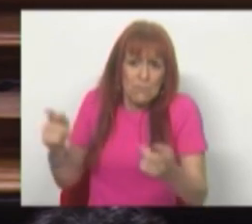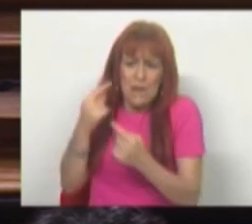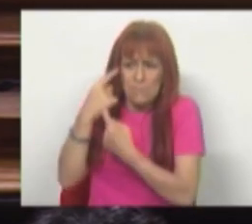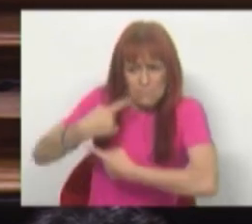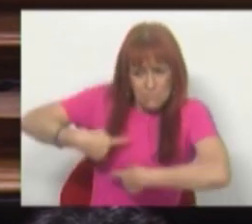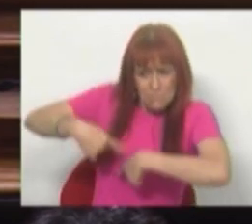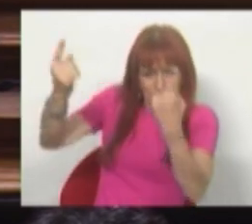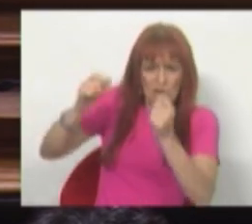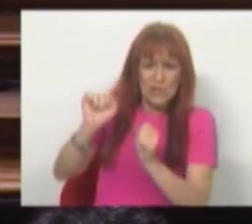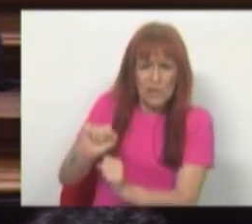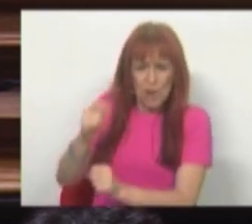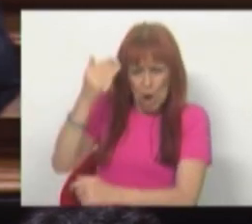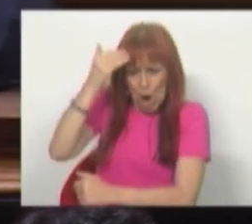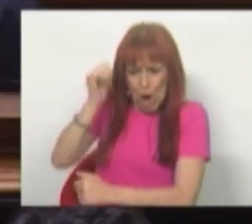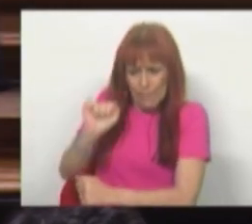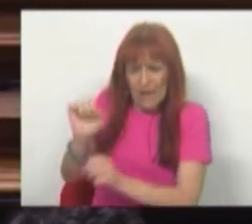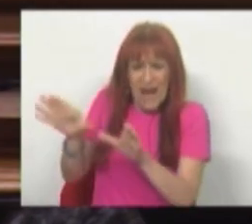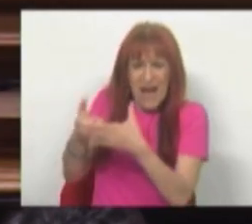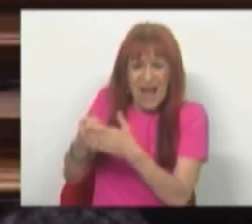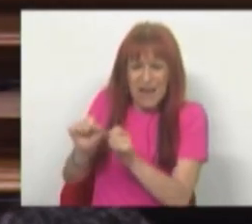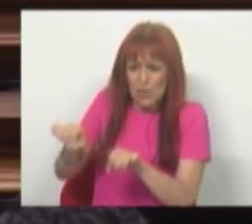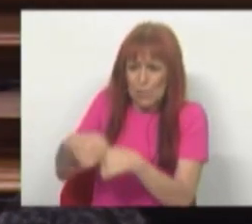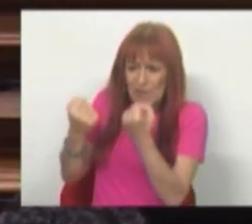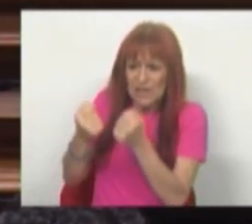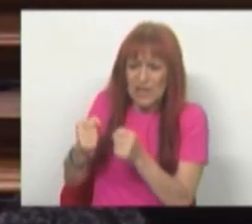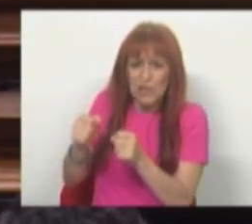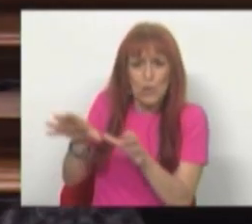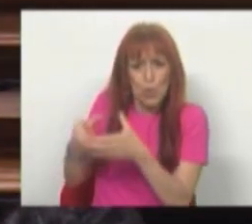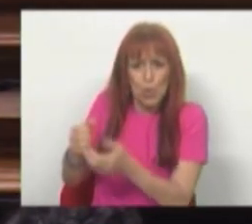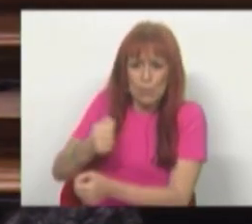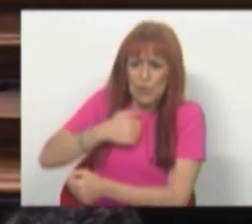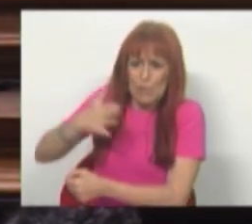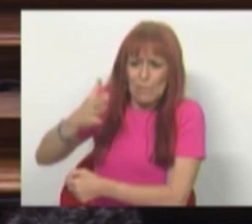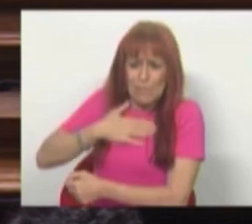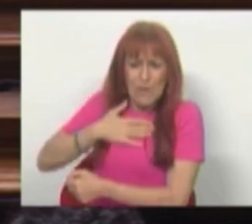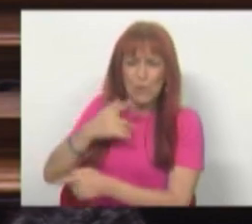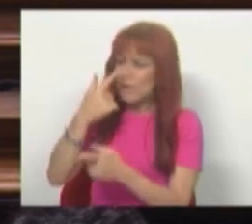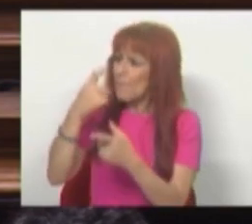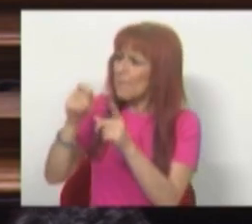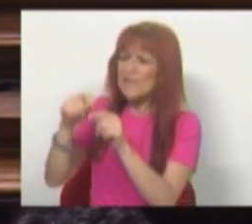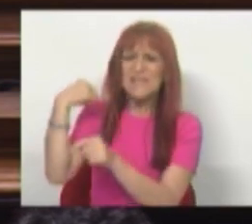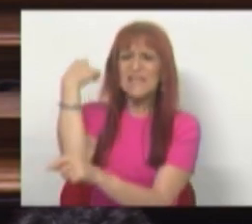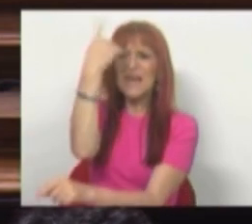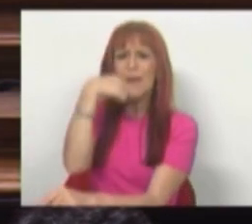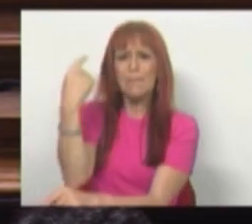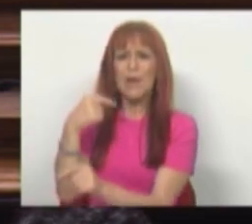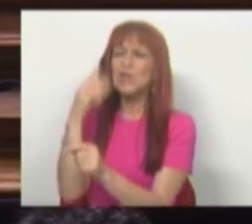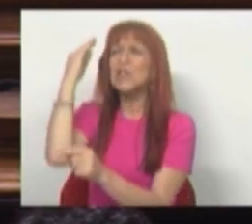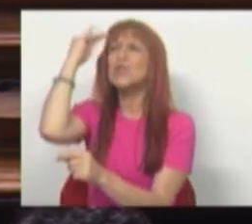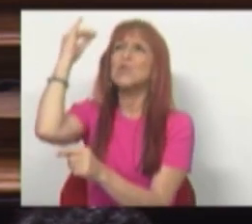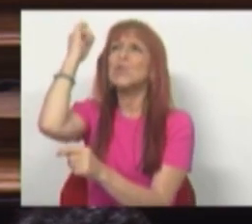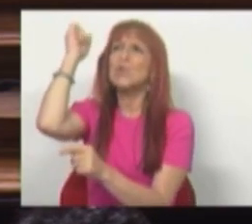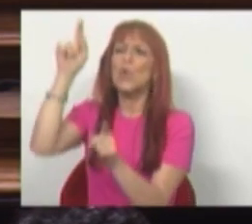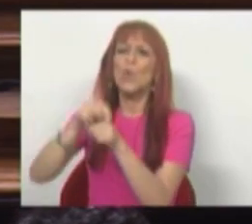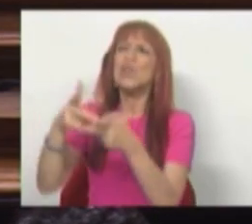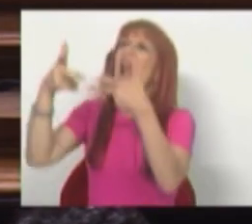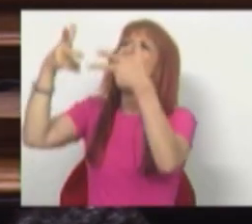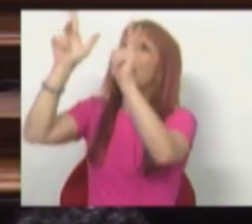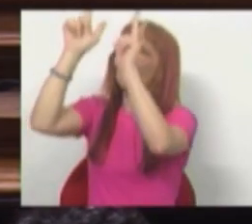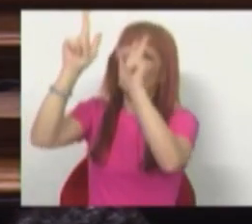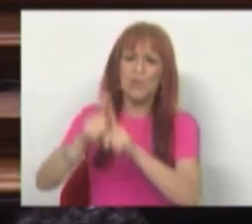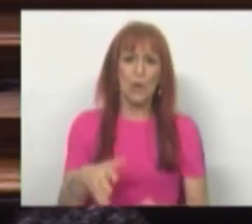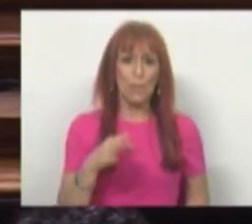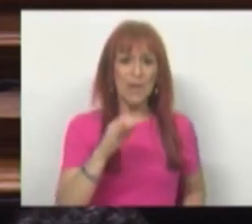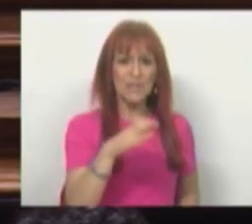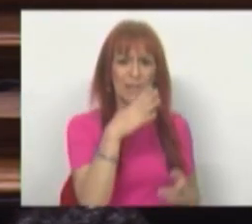projeta a sua consciência de classe, como partido de classe dos patrões, numa espécie de imagem ilusória do liberalismo. Quando